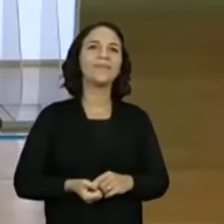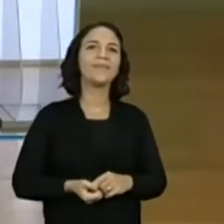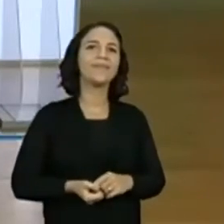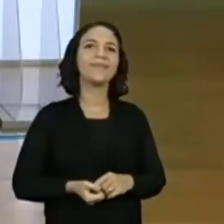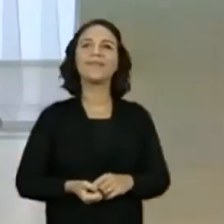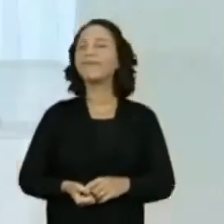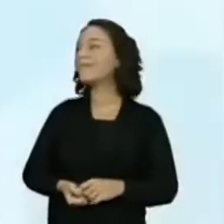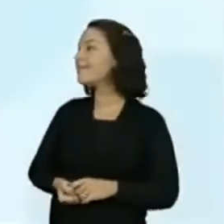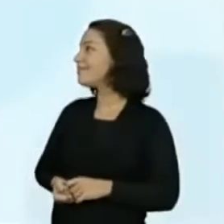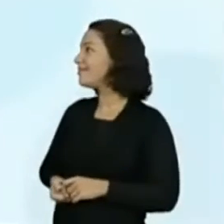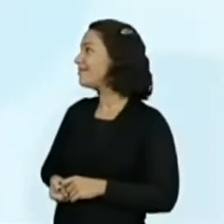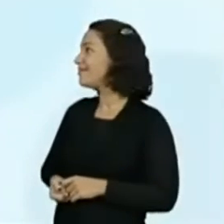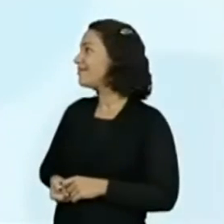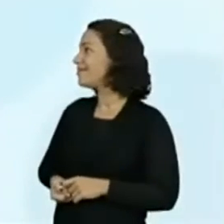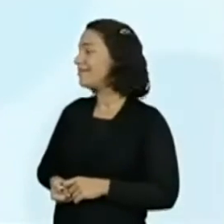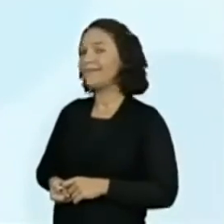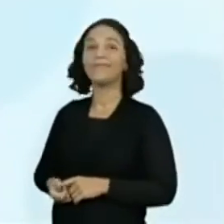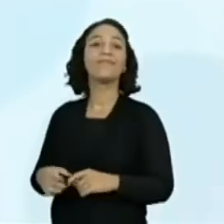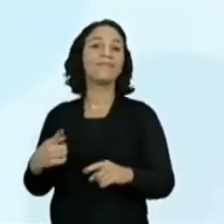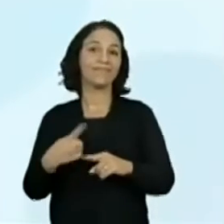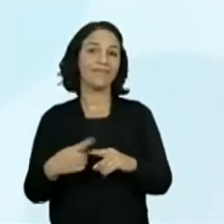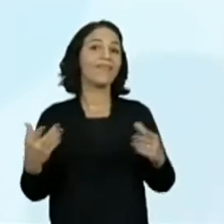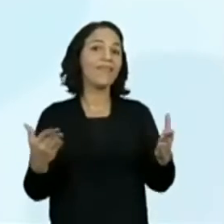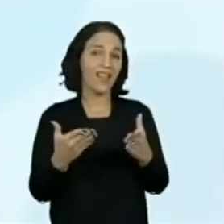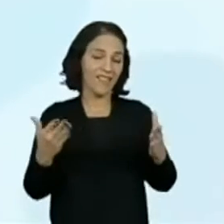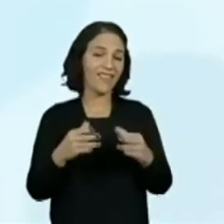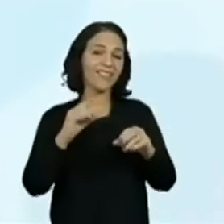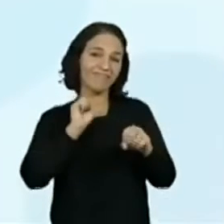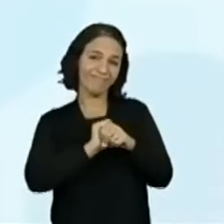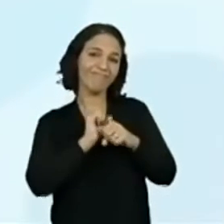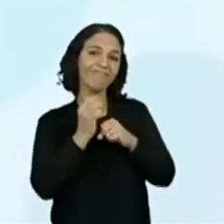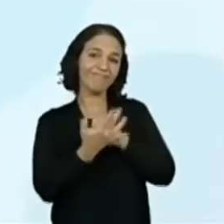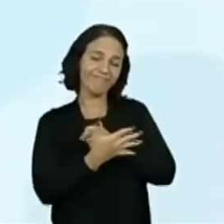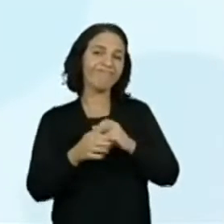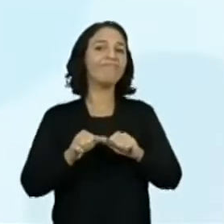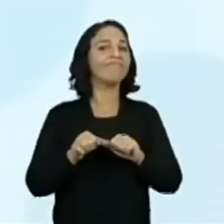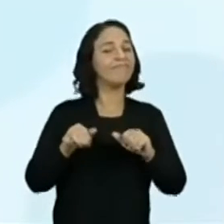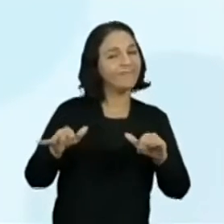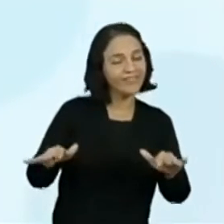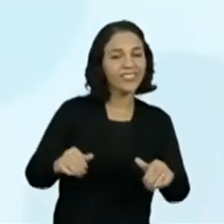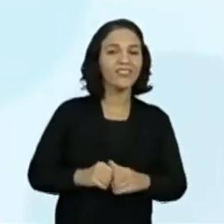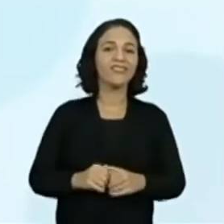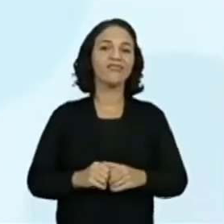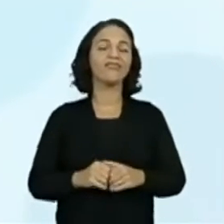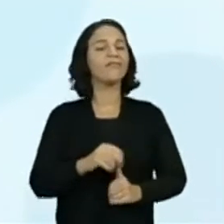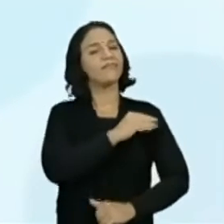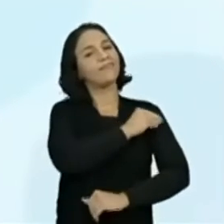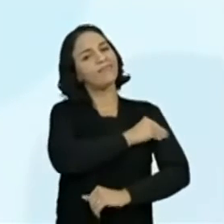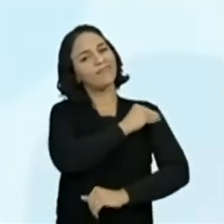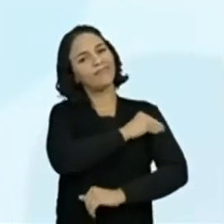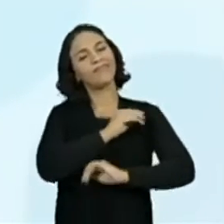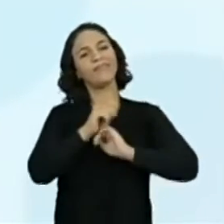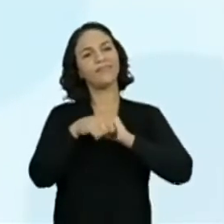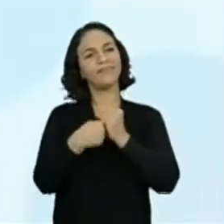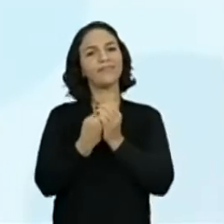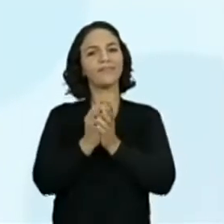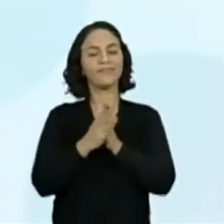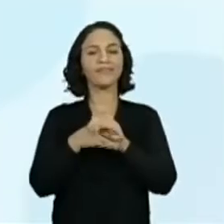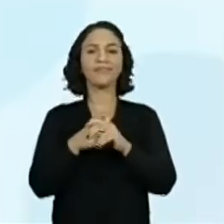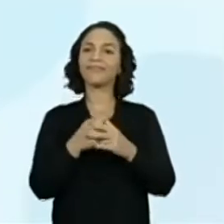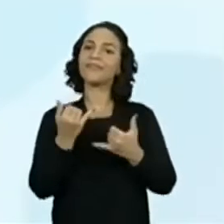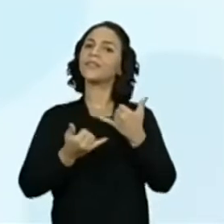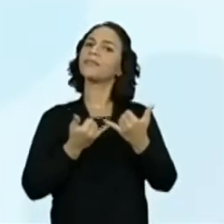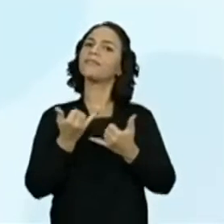só. Nós estamos agora nessa época de Covid, de máscara, de álcool em gel, que não dá para a gente brincar como era